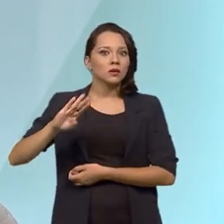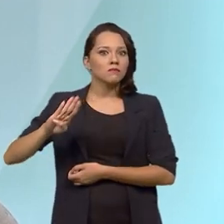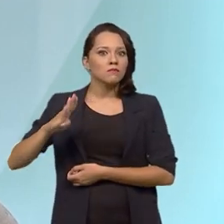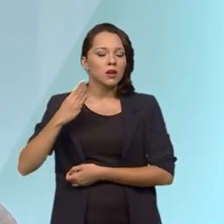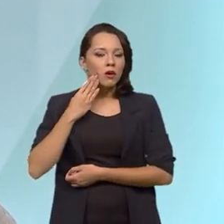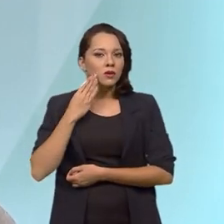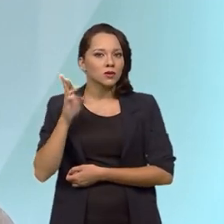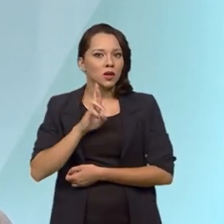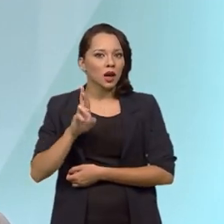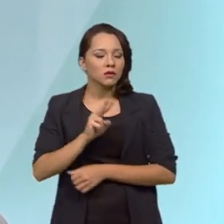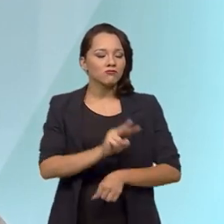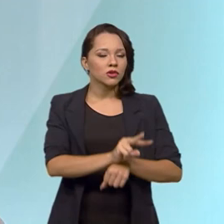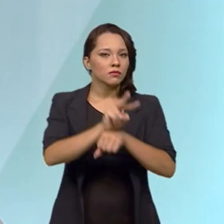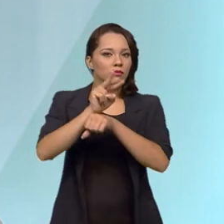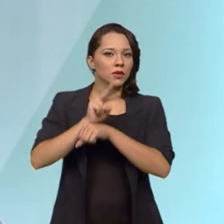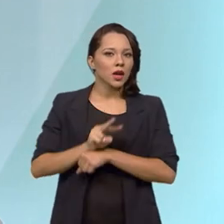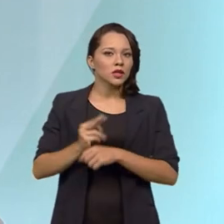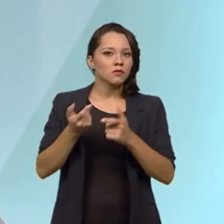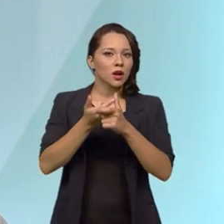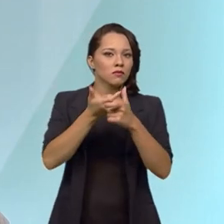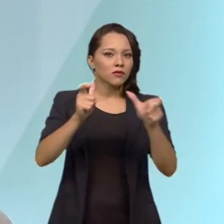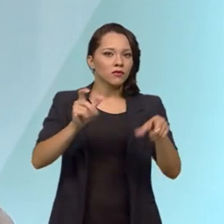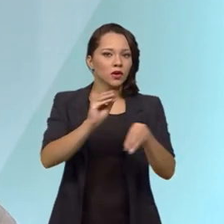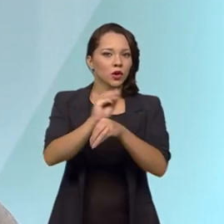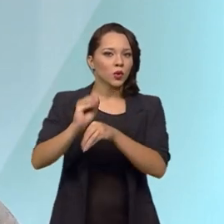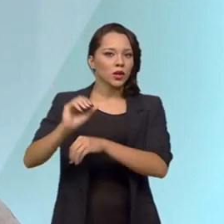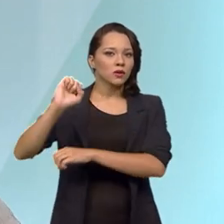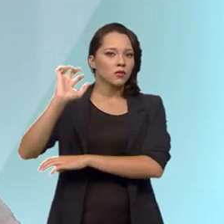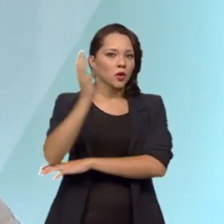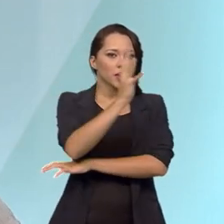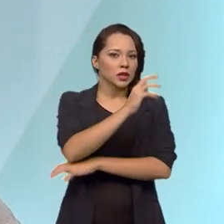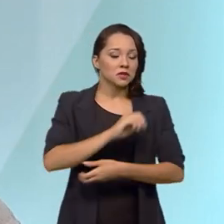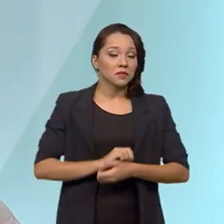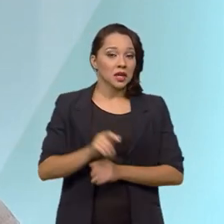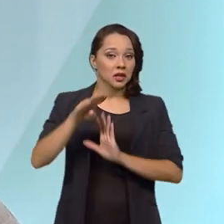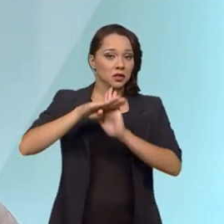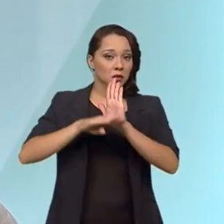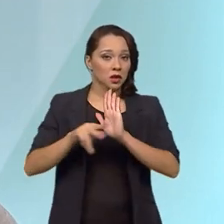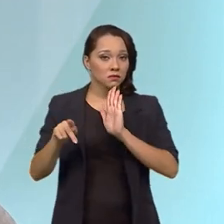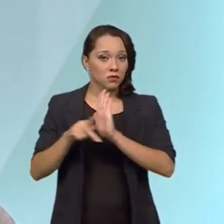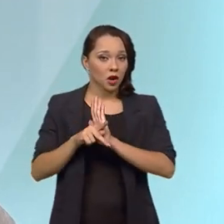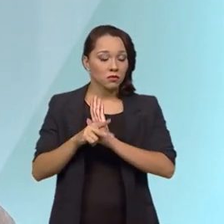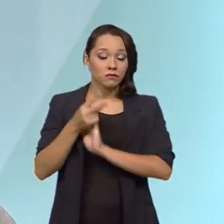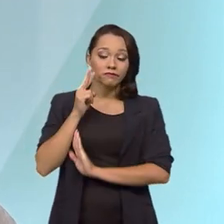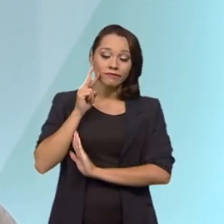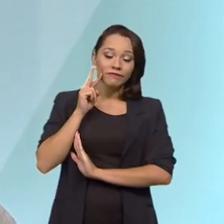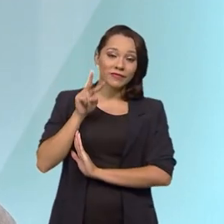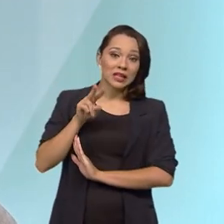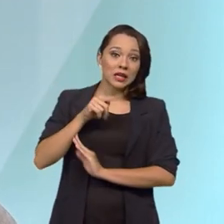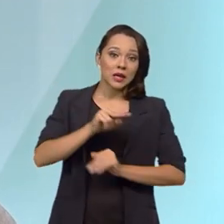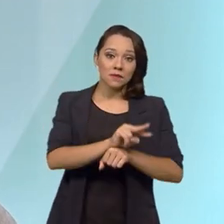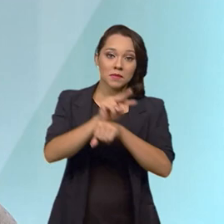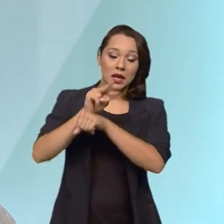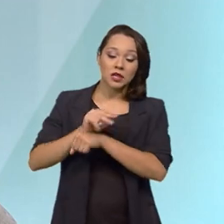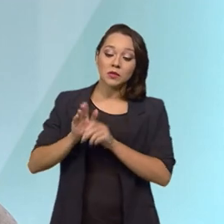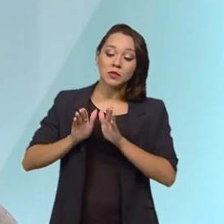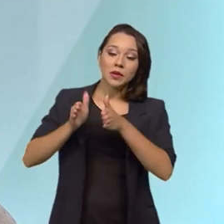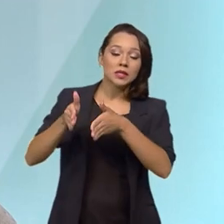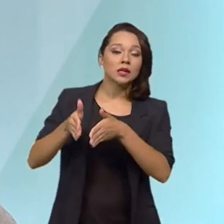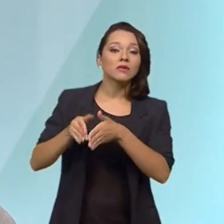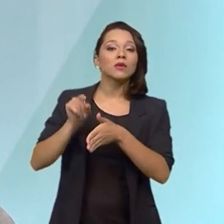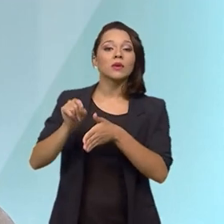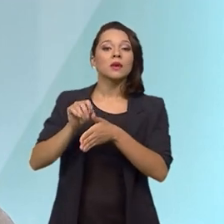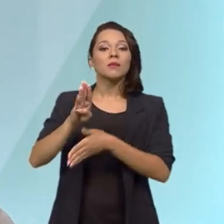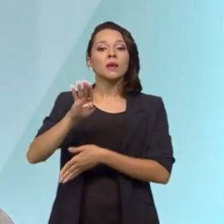em linhas de financiamento de crescimento verde. Nesse programa especificamente, nós estamos olhando linhas de crédito específicas